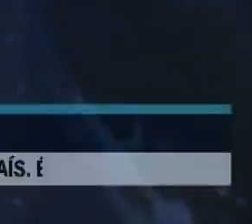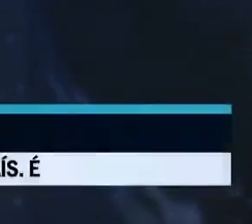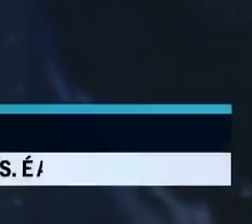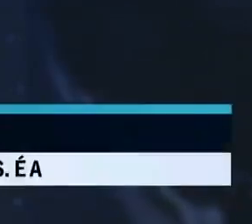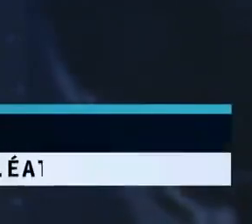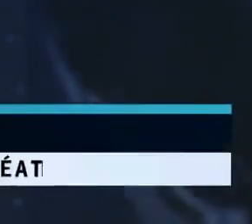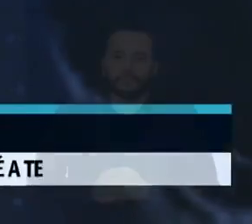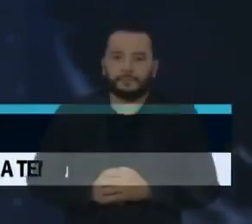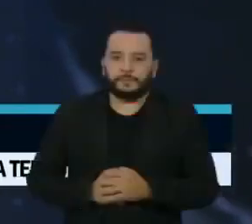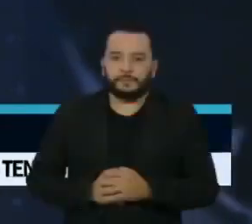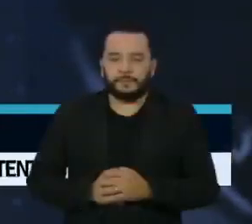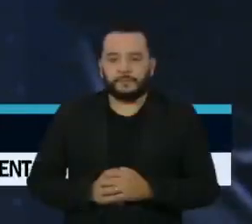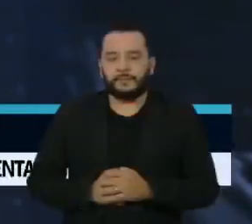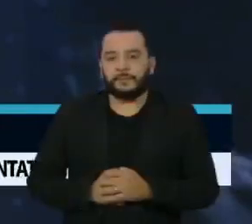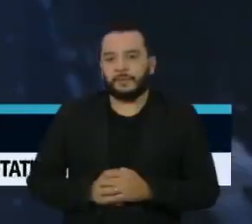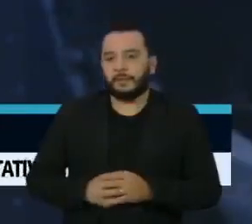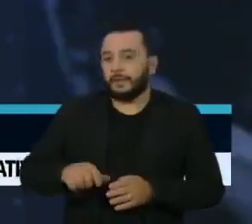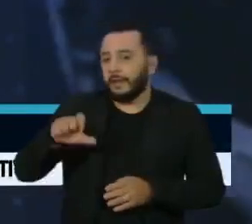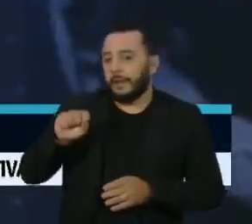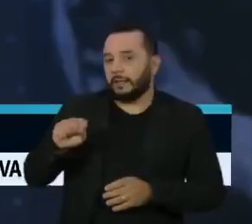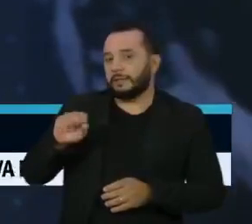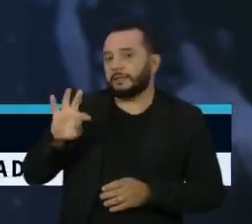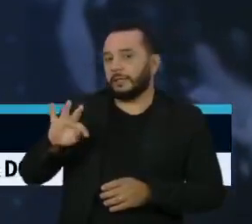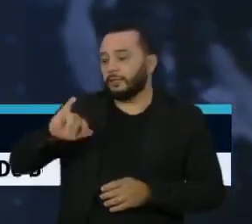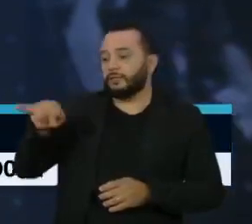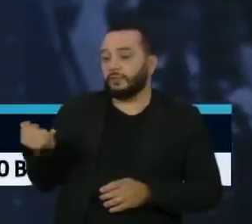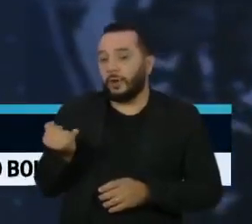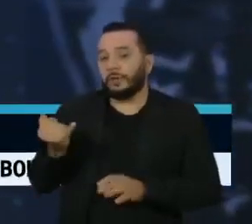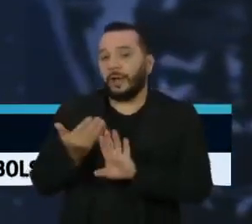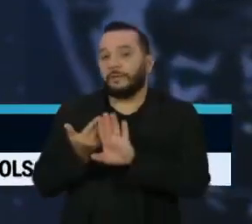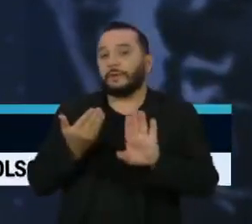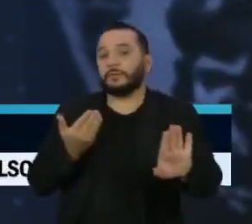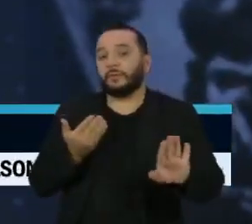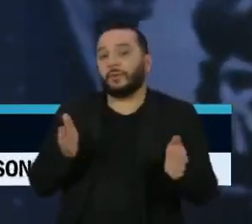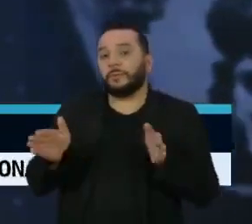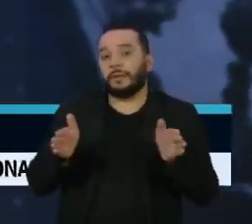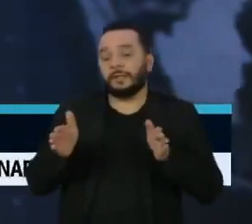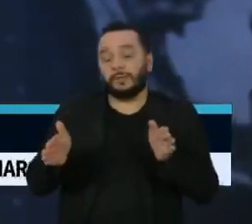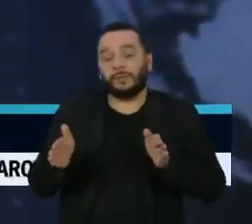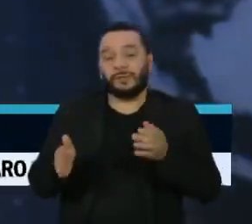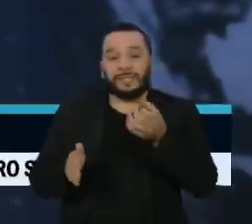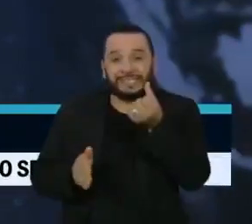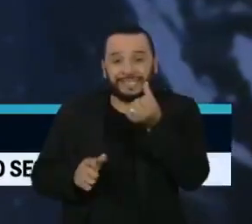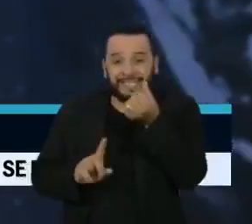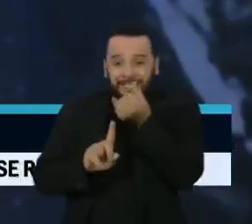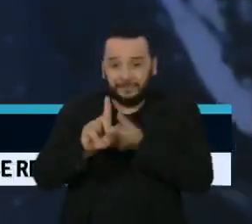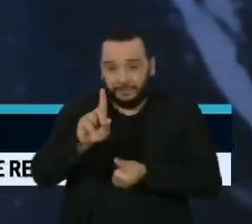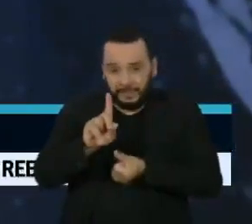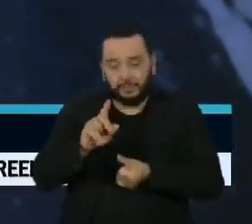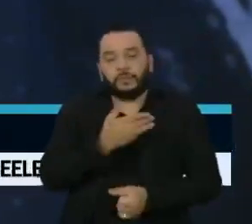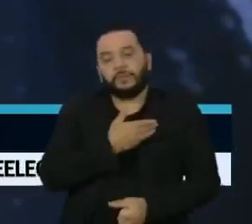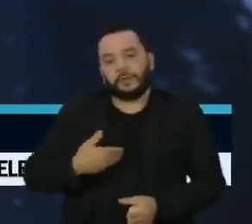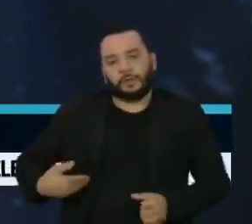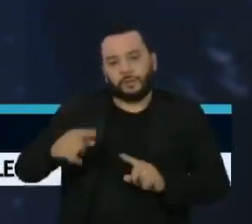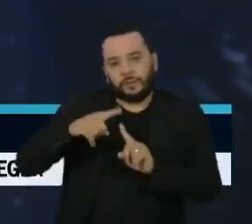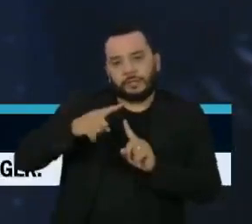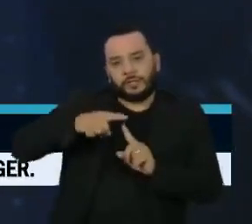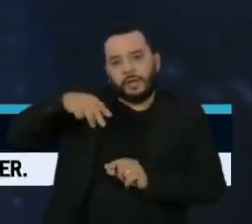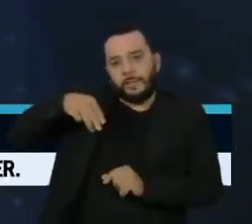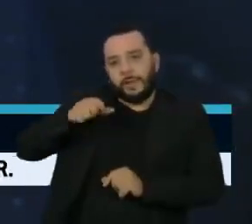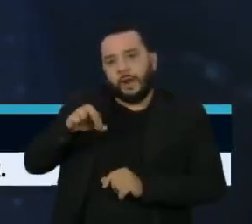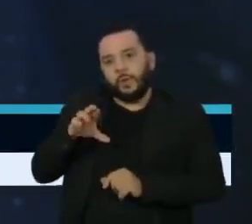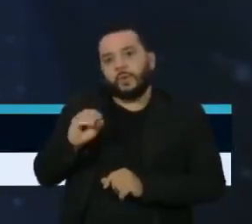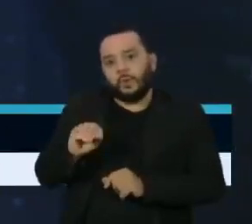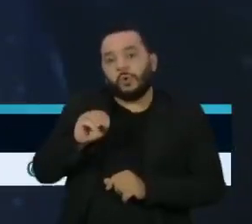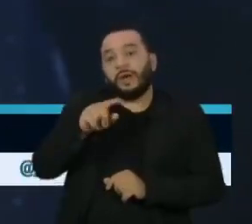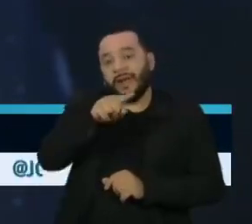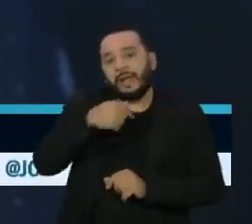O Superior Tribunal de Justiça afastou por seis meses o governador de Tocantins, Mauro Carlesse, por suspeita de envolvimento